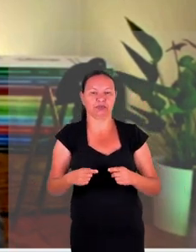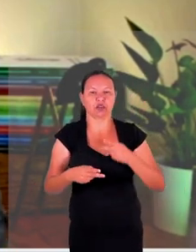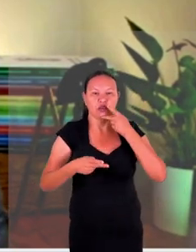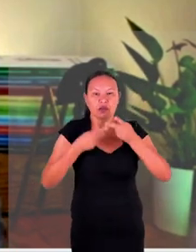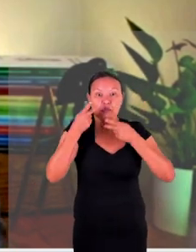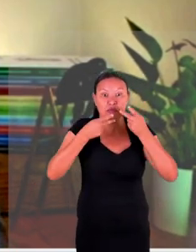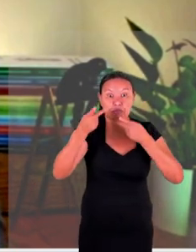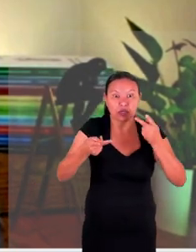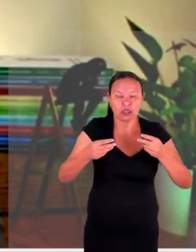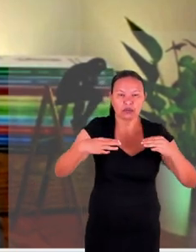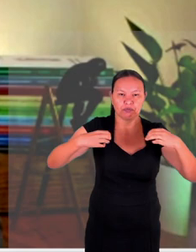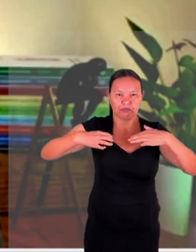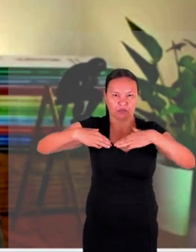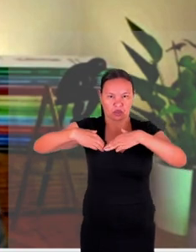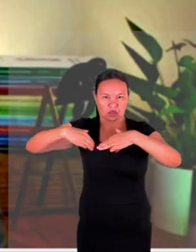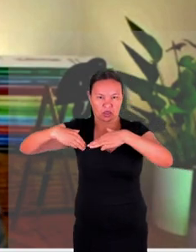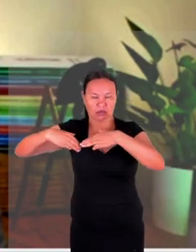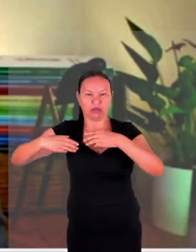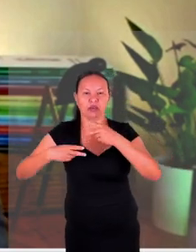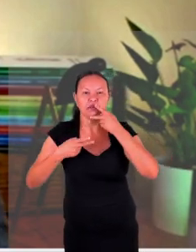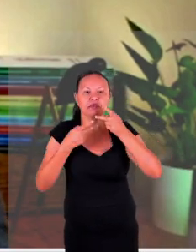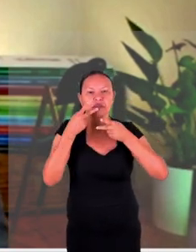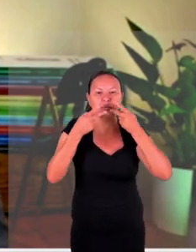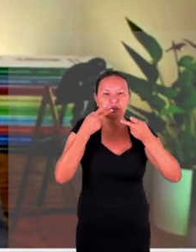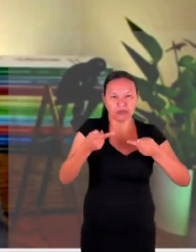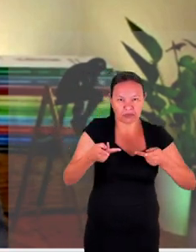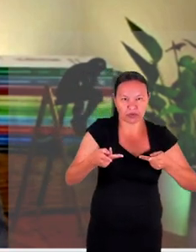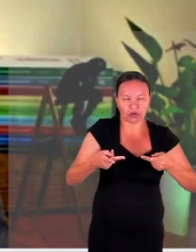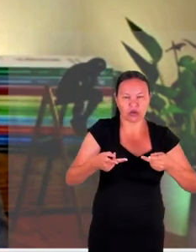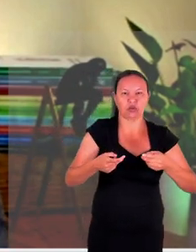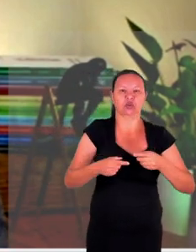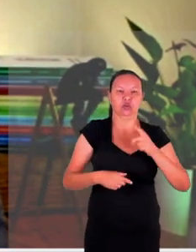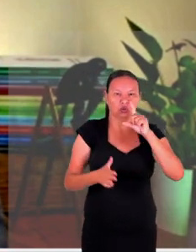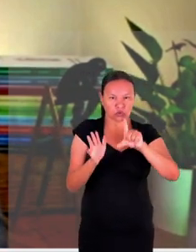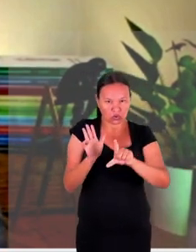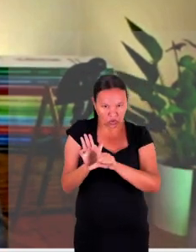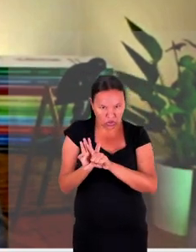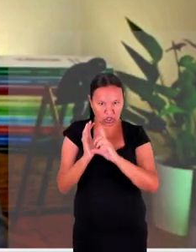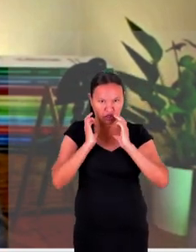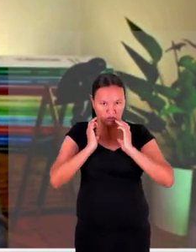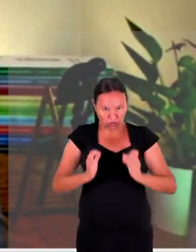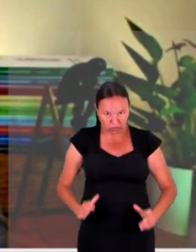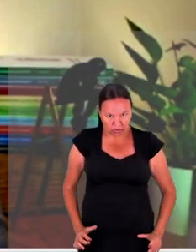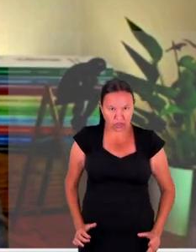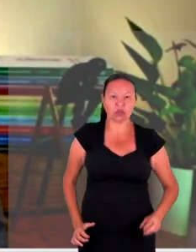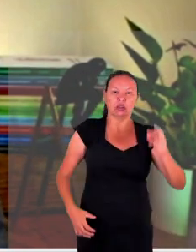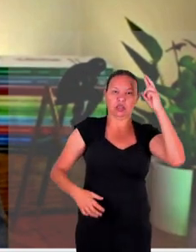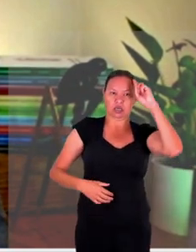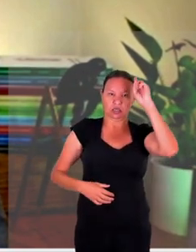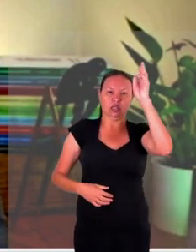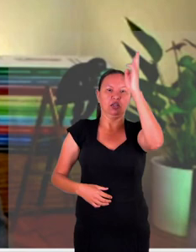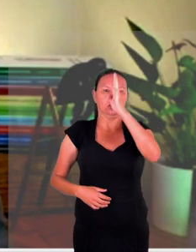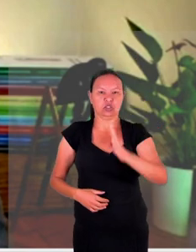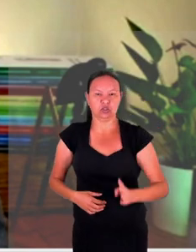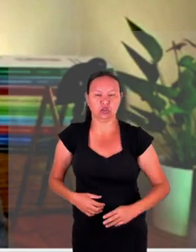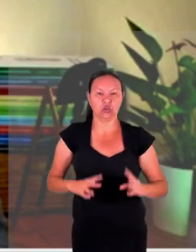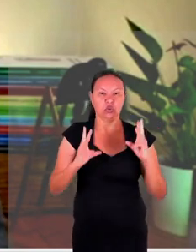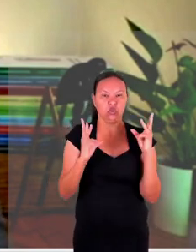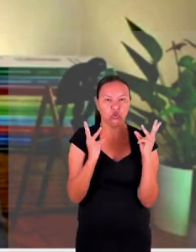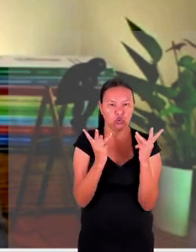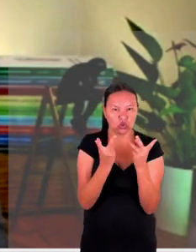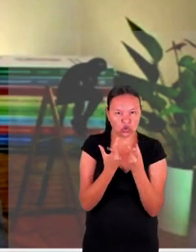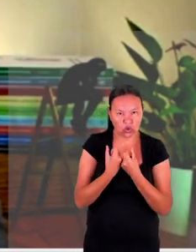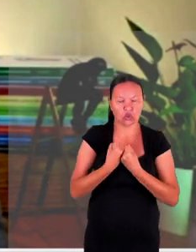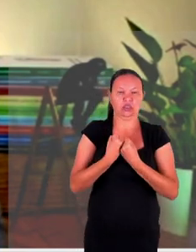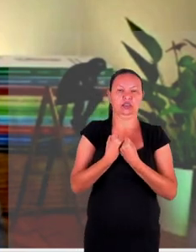ponte com a minha fala especificamente com os direitos humanos e a realidade brasileira nós e